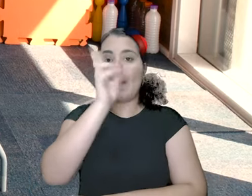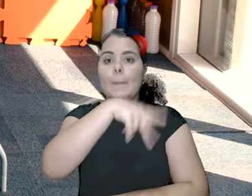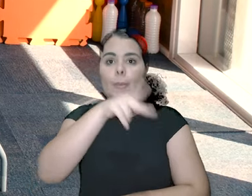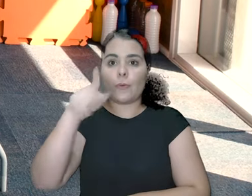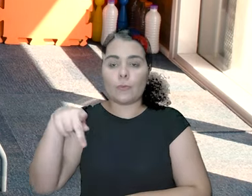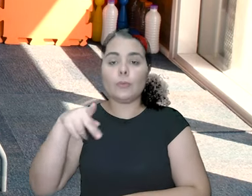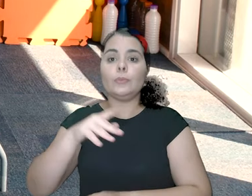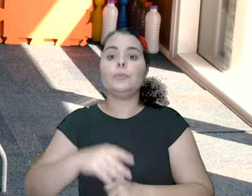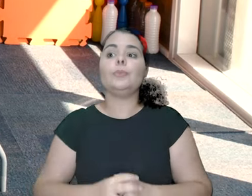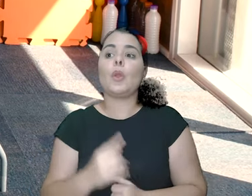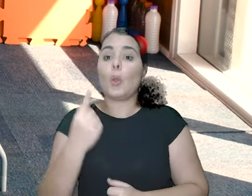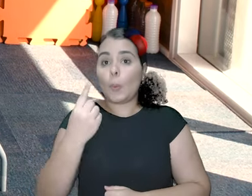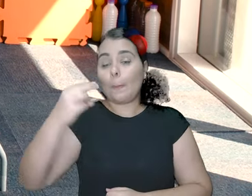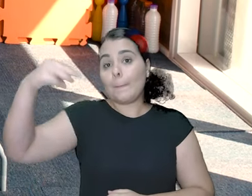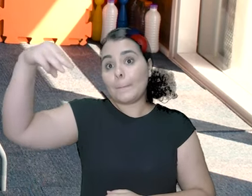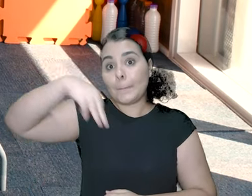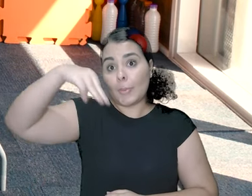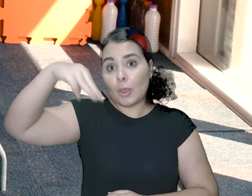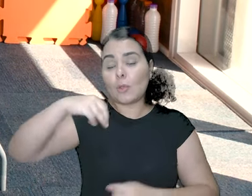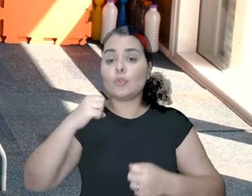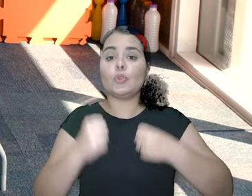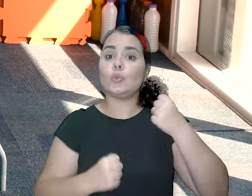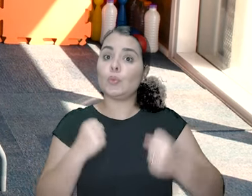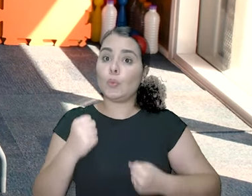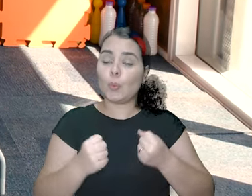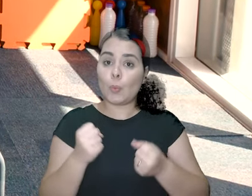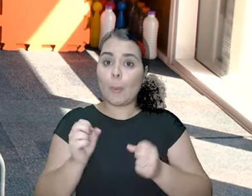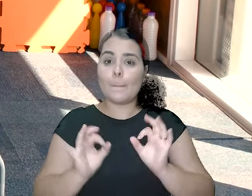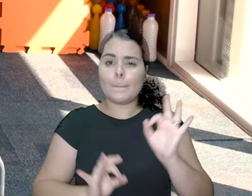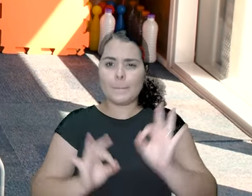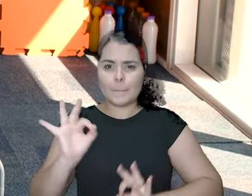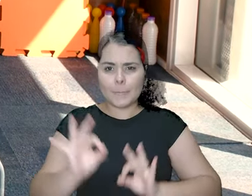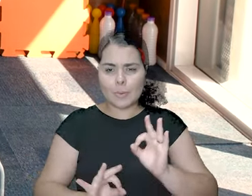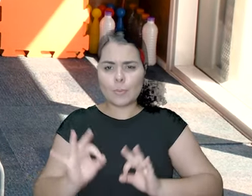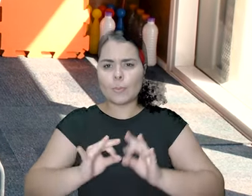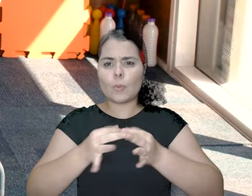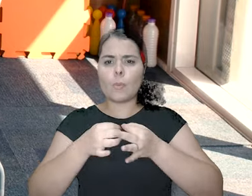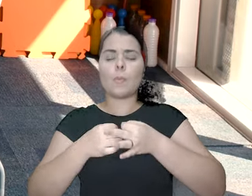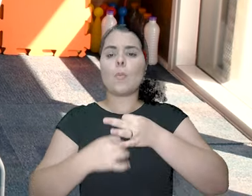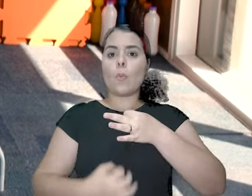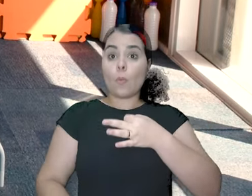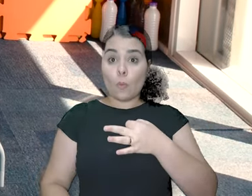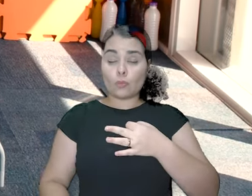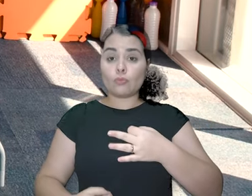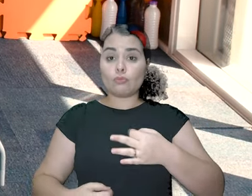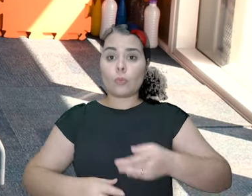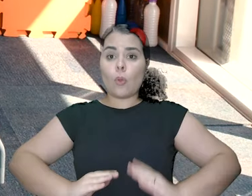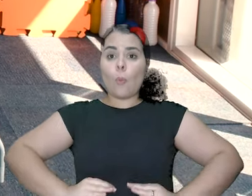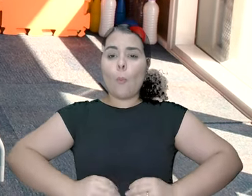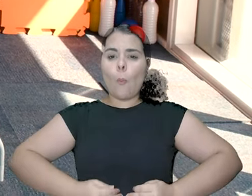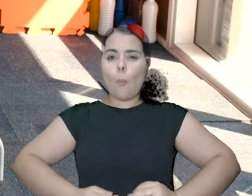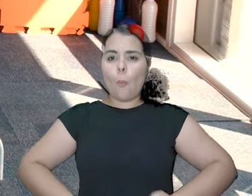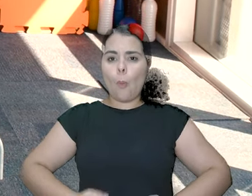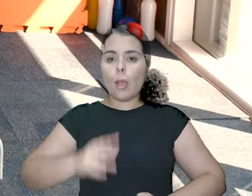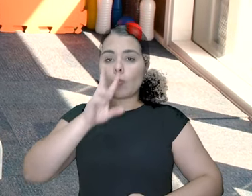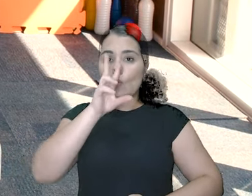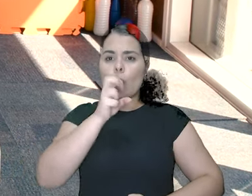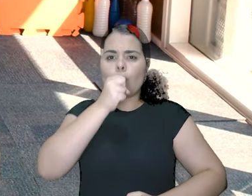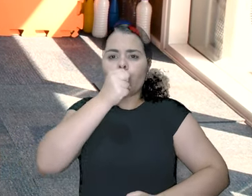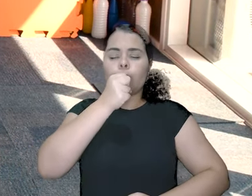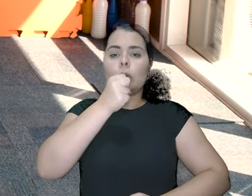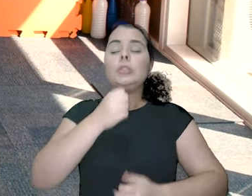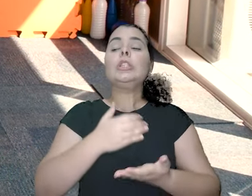aqui. Um minuto de corrida estacionária. Preparou? Uma postura ótima. Guarda o